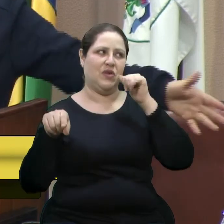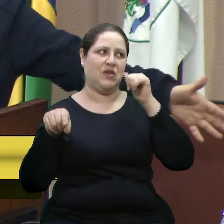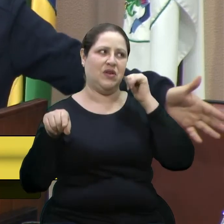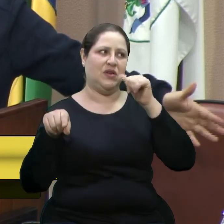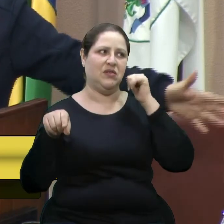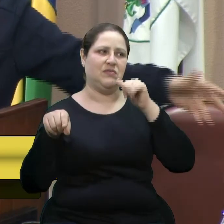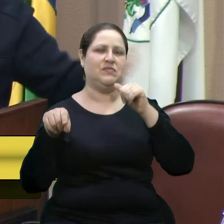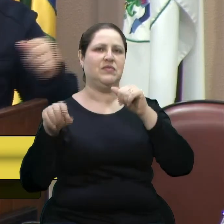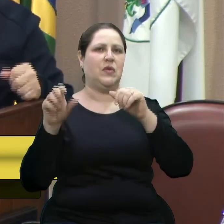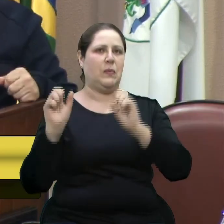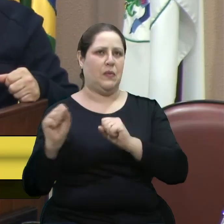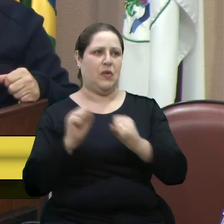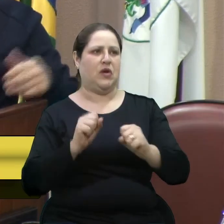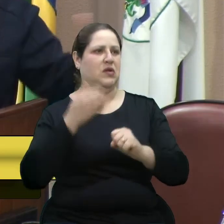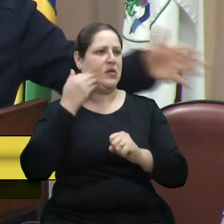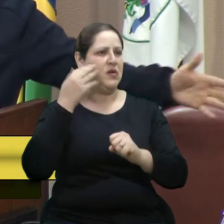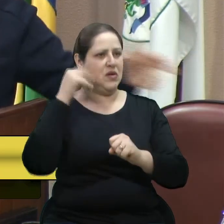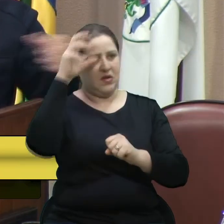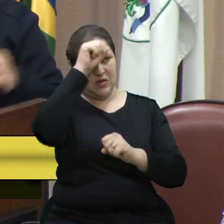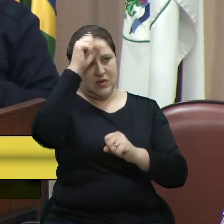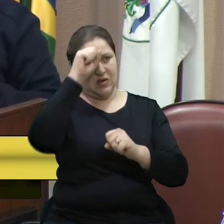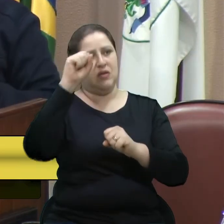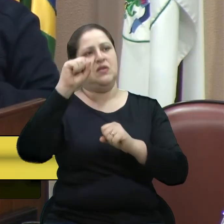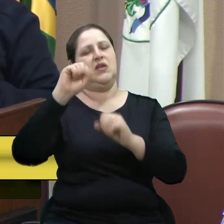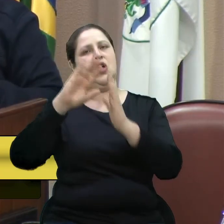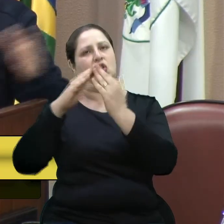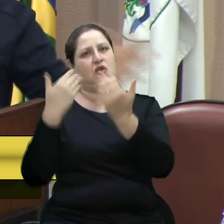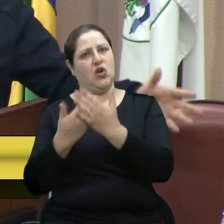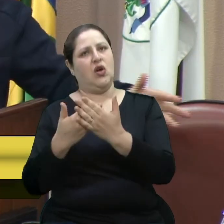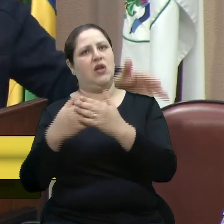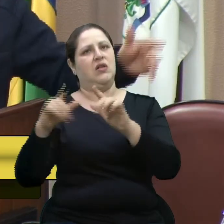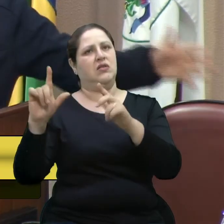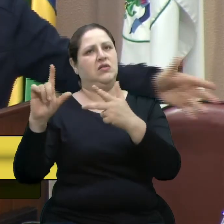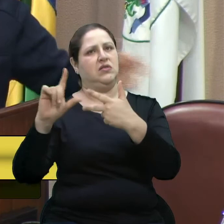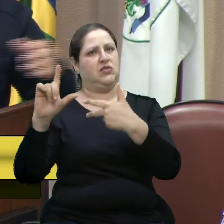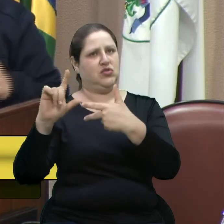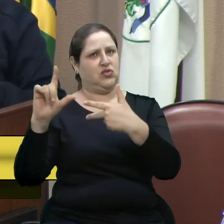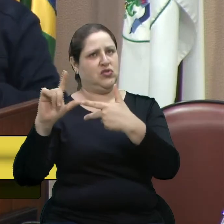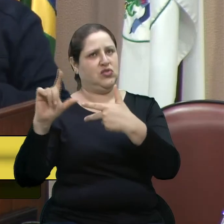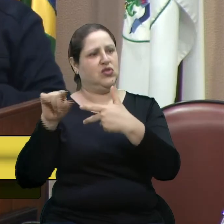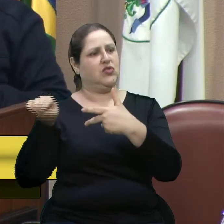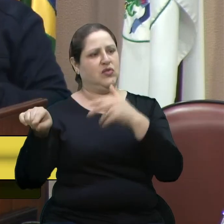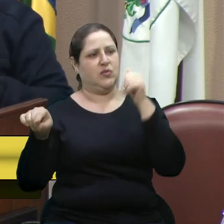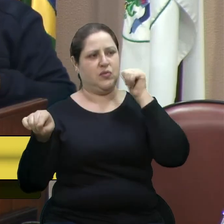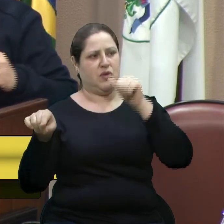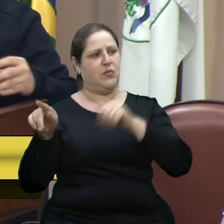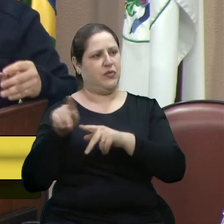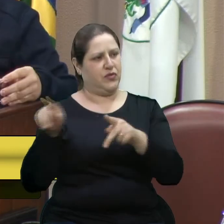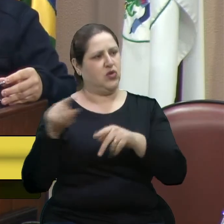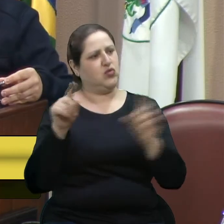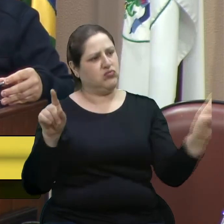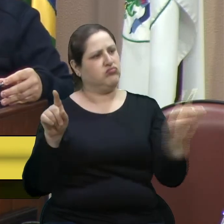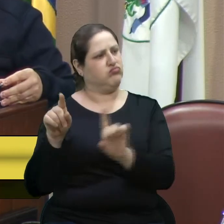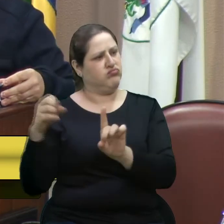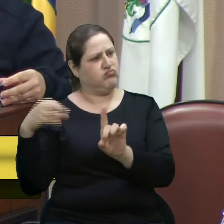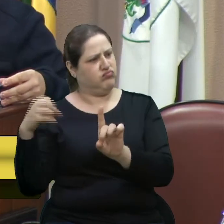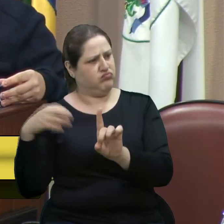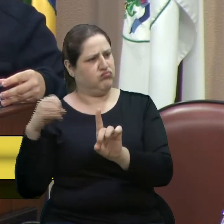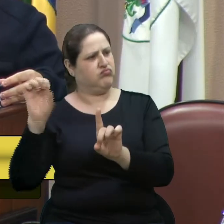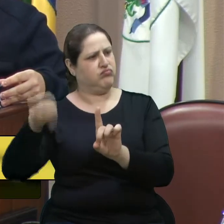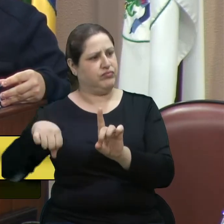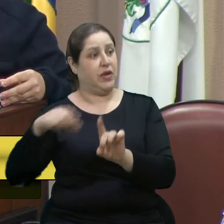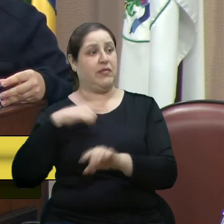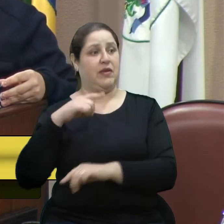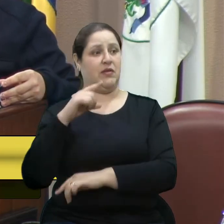Que recém iniciou, uma novata na Câmara, mas já está dando aula. É professora didática, pode a lhe ajudar a ensinar. Temos a